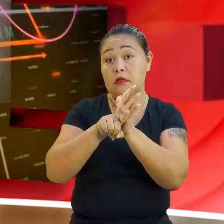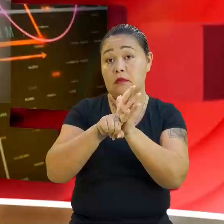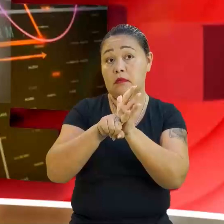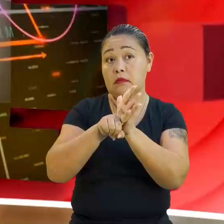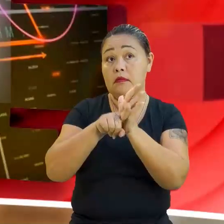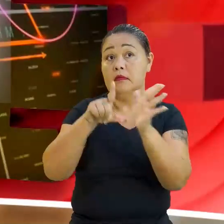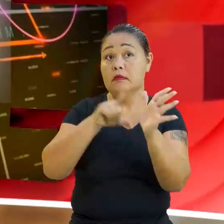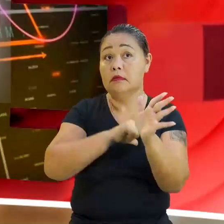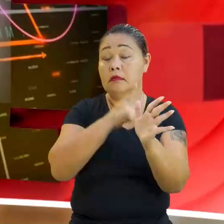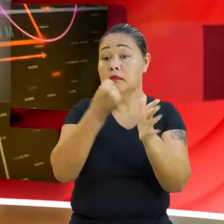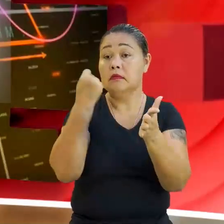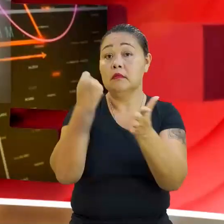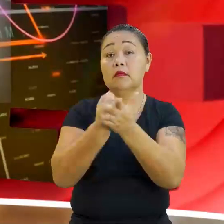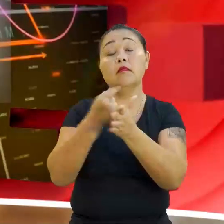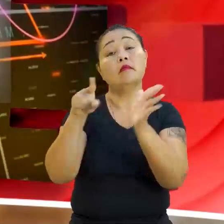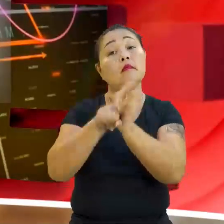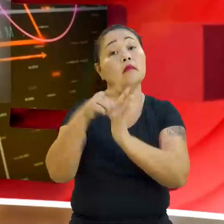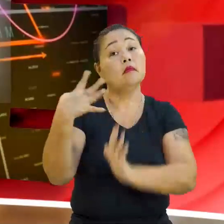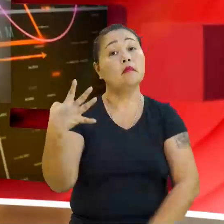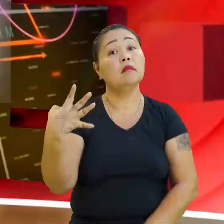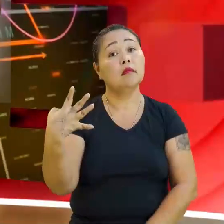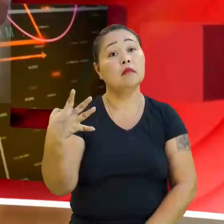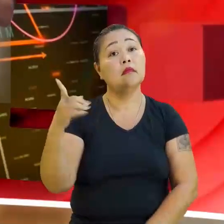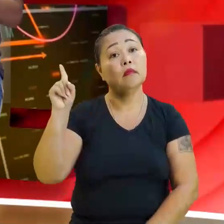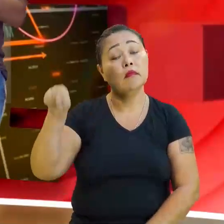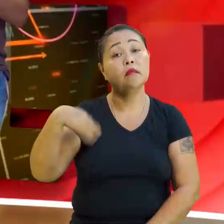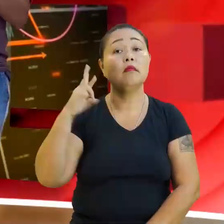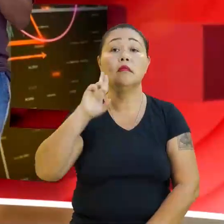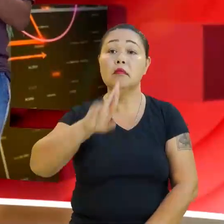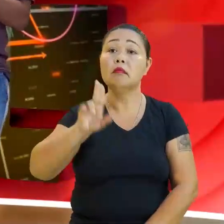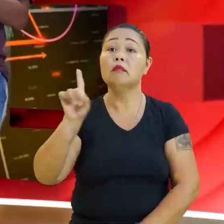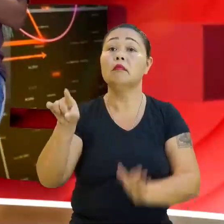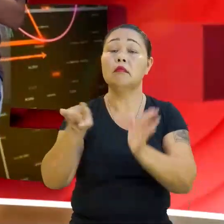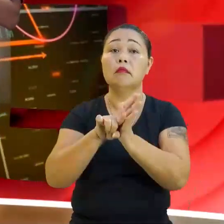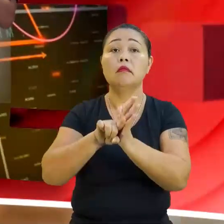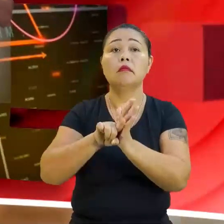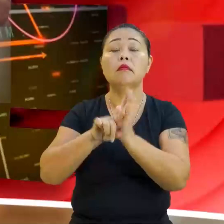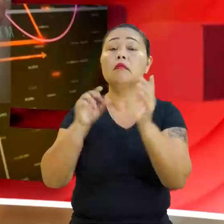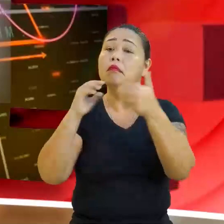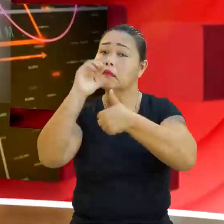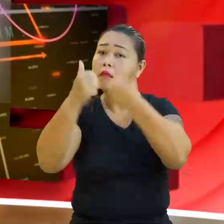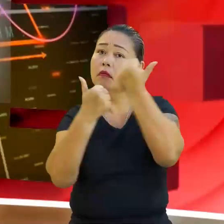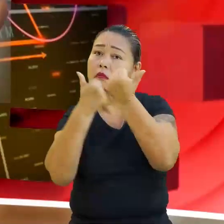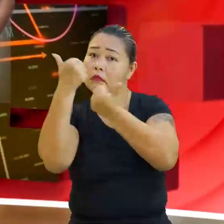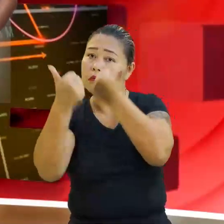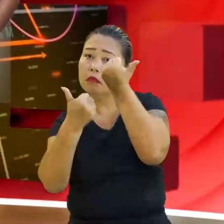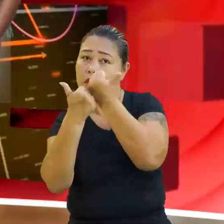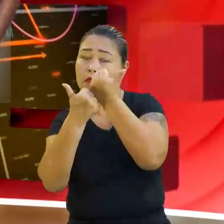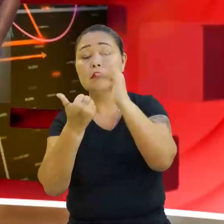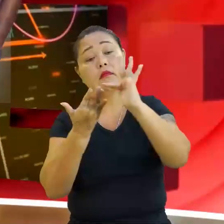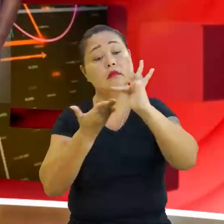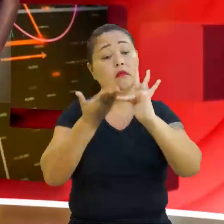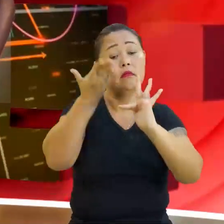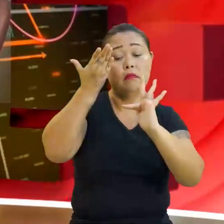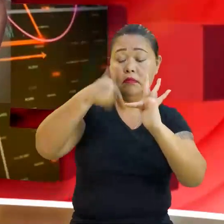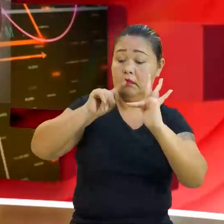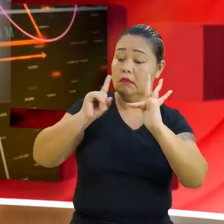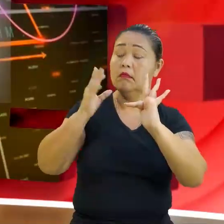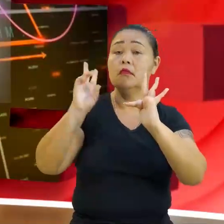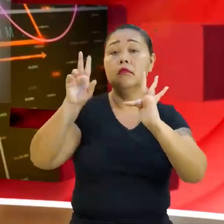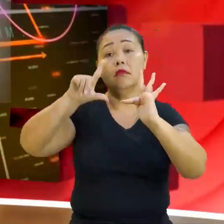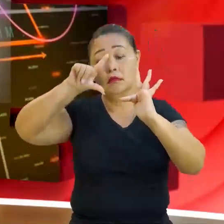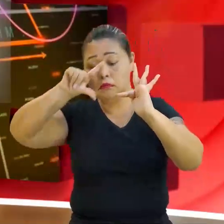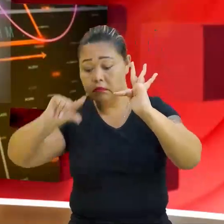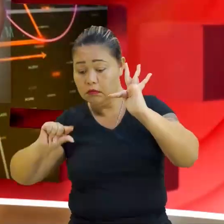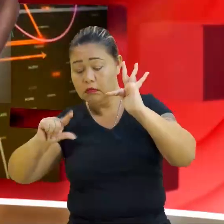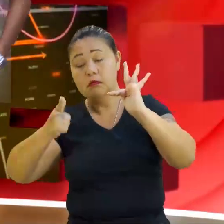tenho 20 para pagar, fico devendo 4. 24, então, valor negativo. É só você substituir valores maiores ou menores que a sua raiz,